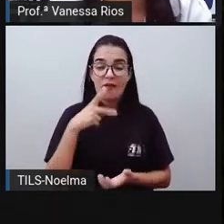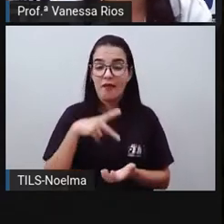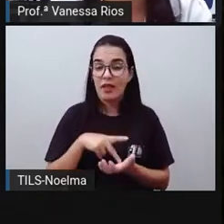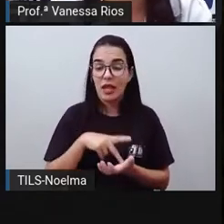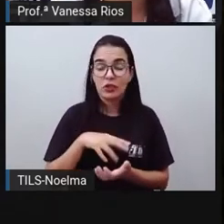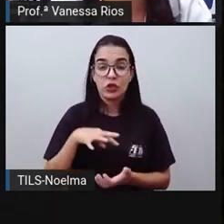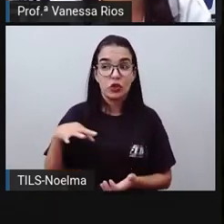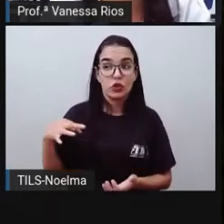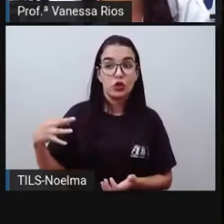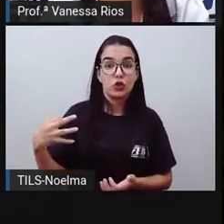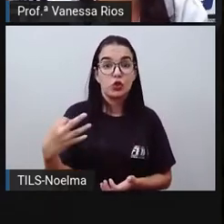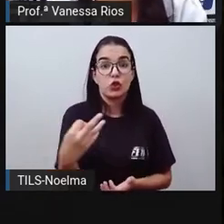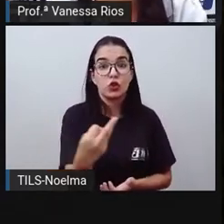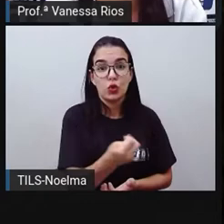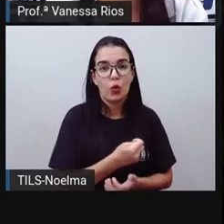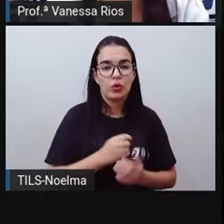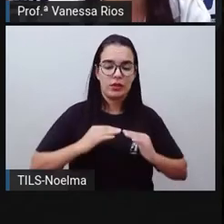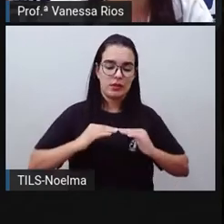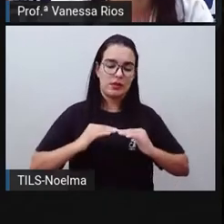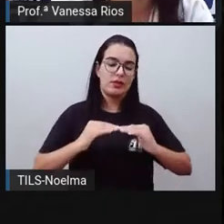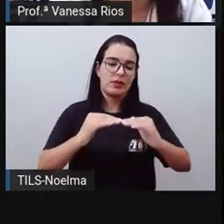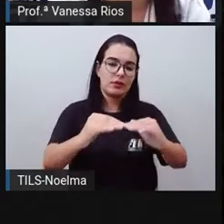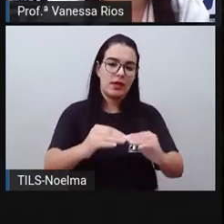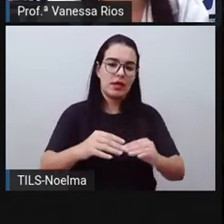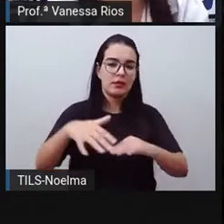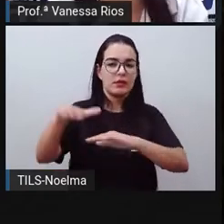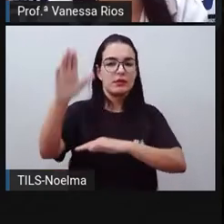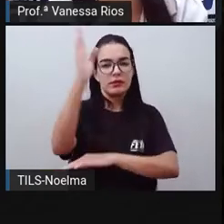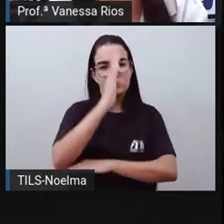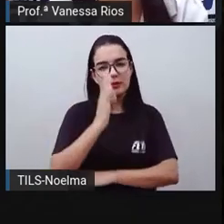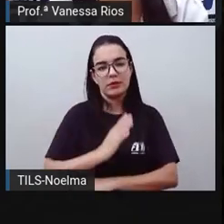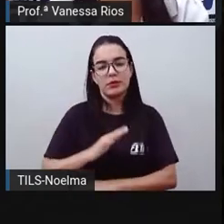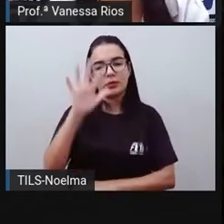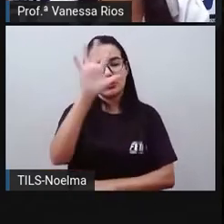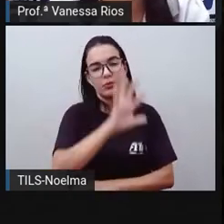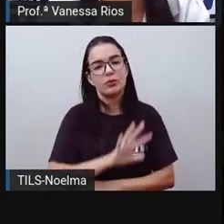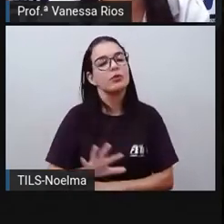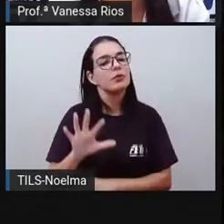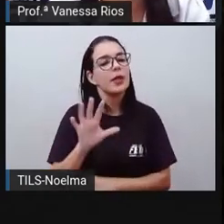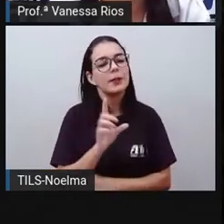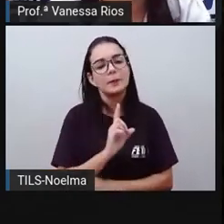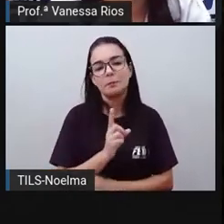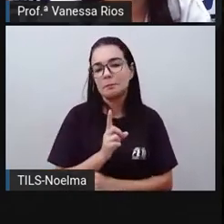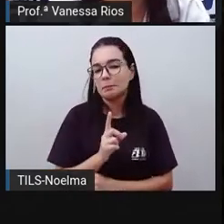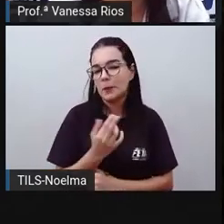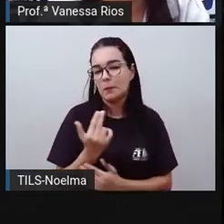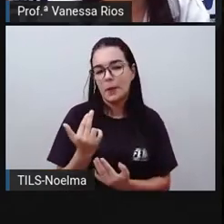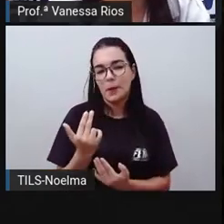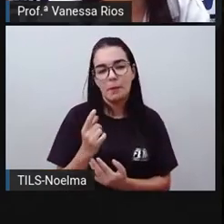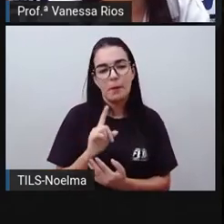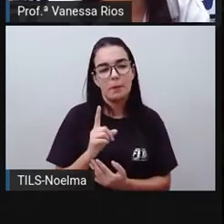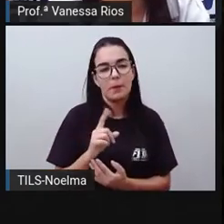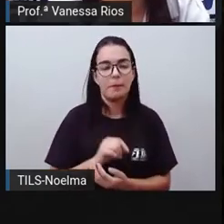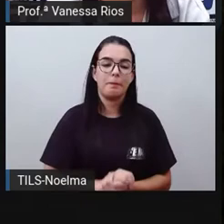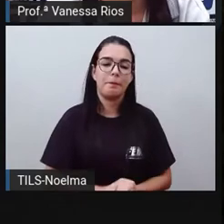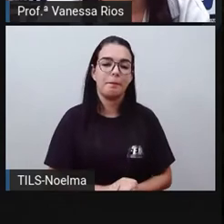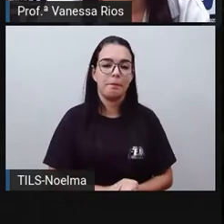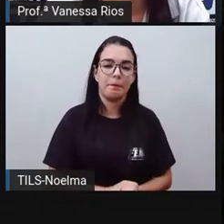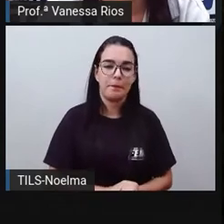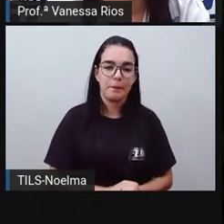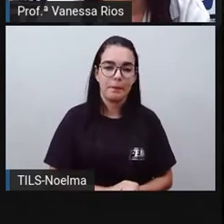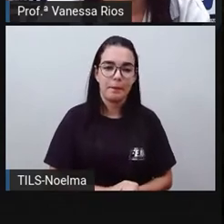todas as estradas e rodovias que cortam as várias regiões, né, os vários estados do nosso